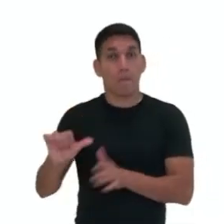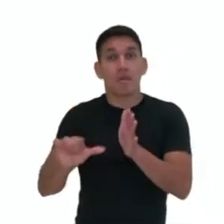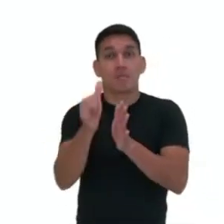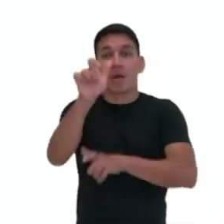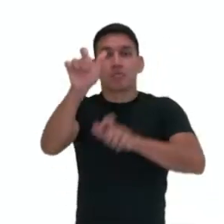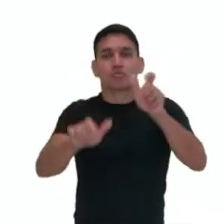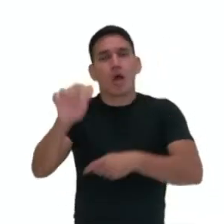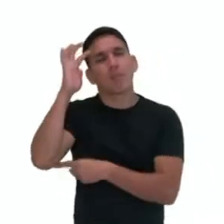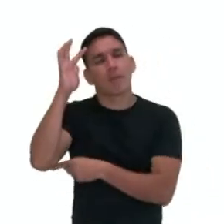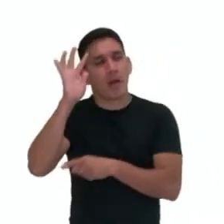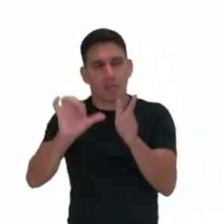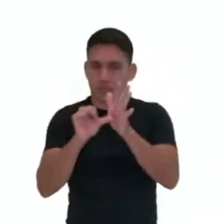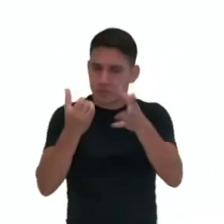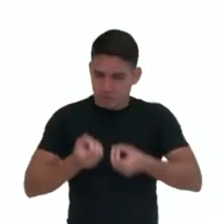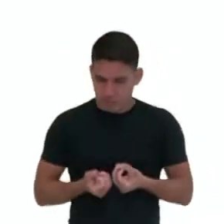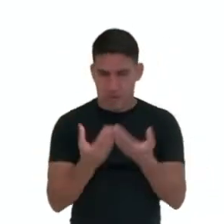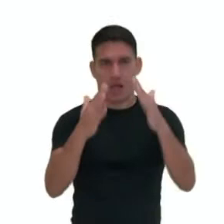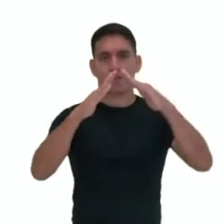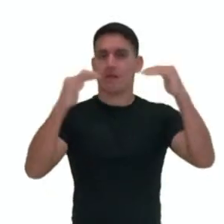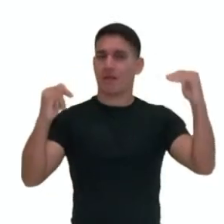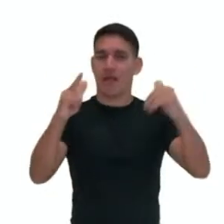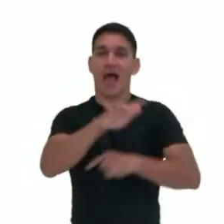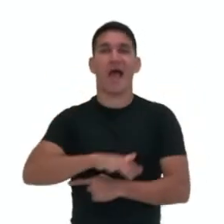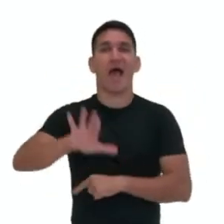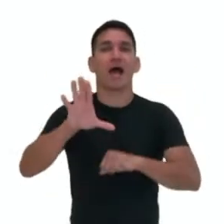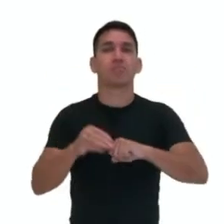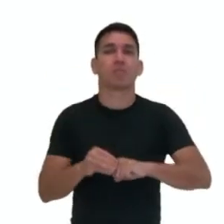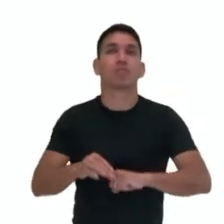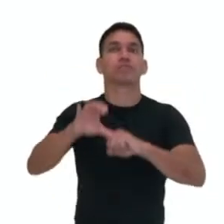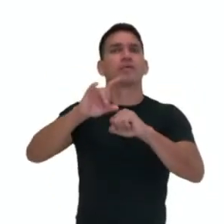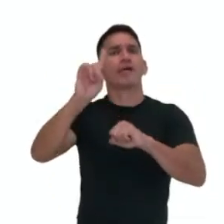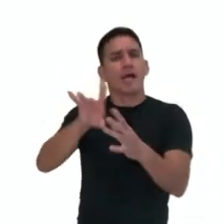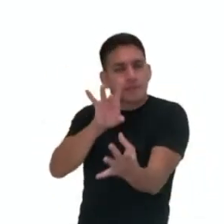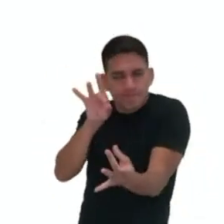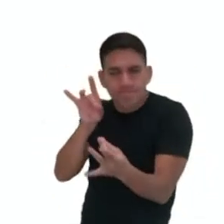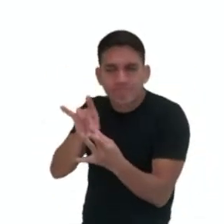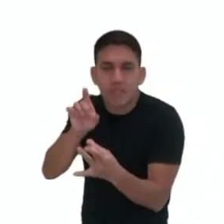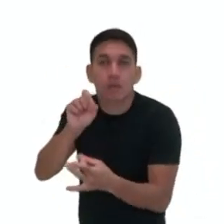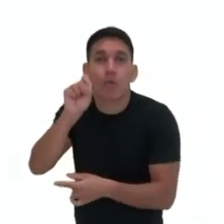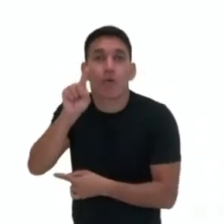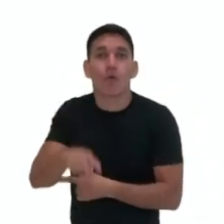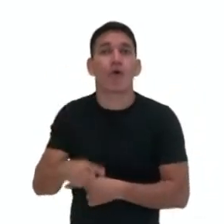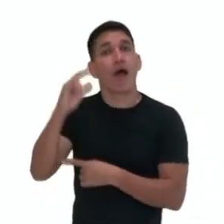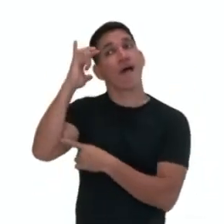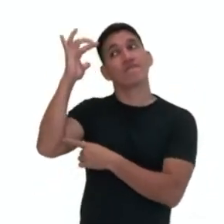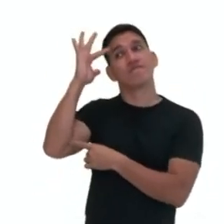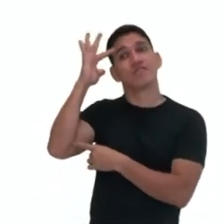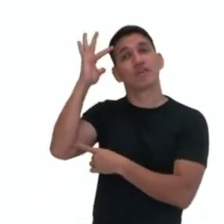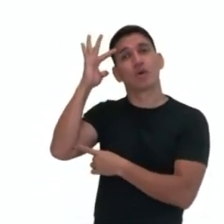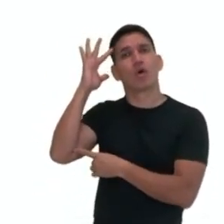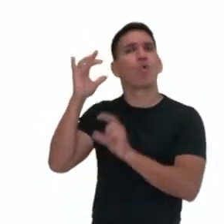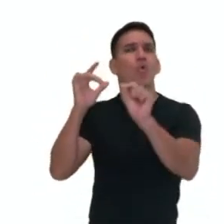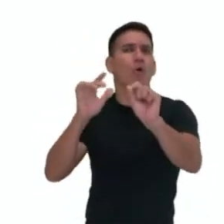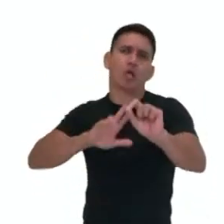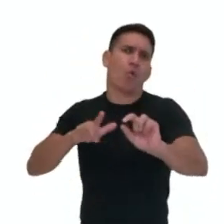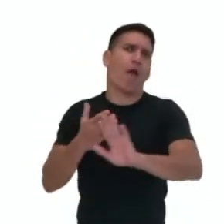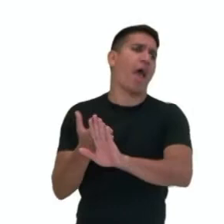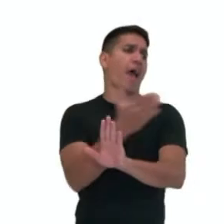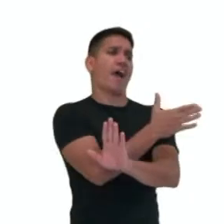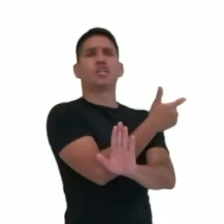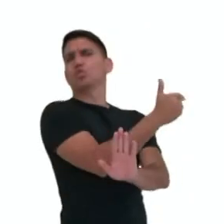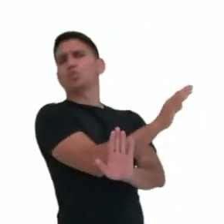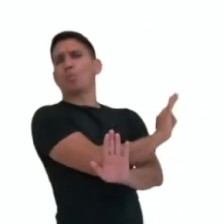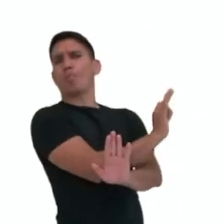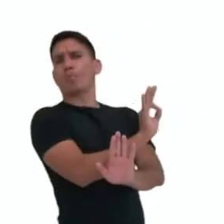conceber a estética como uma área de conhecimento específica da filosofia. Não que antes dele